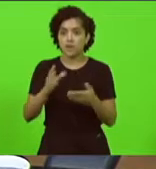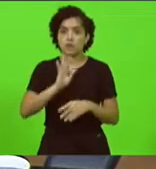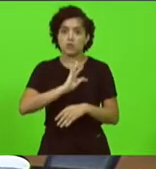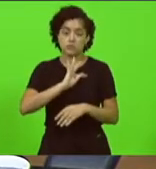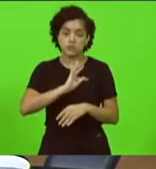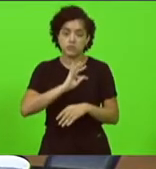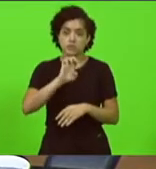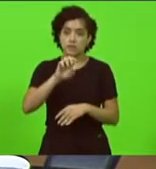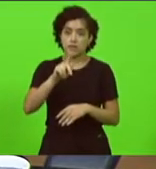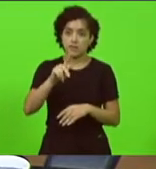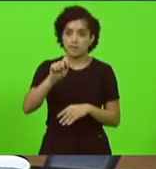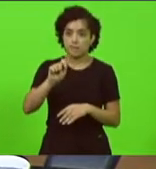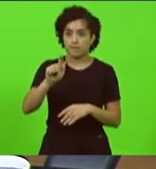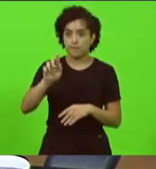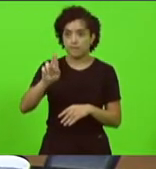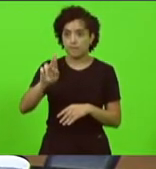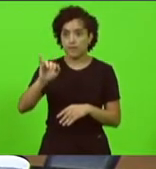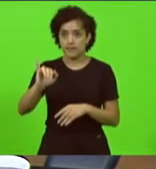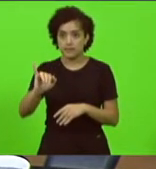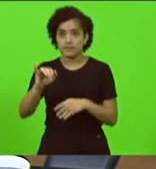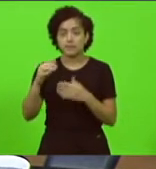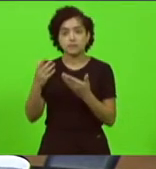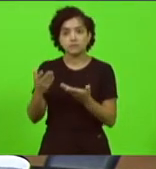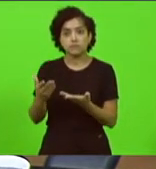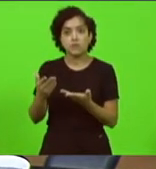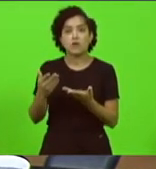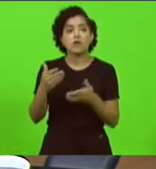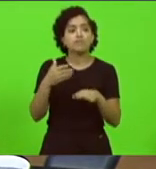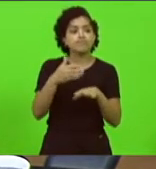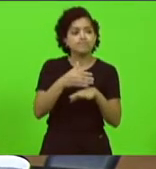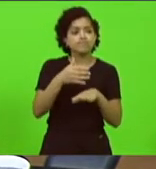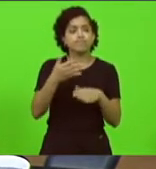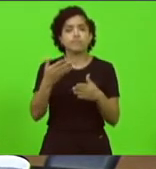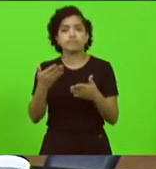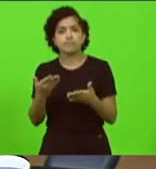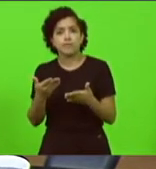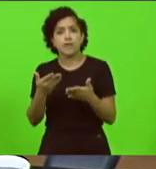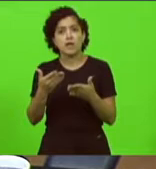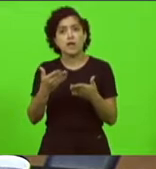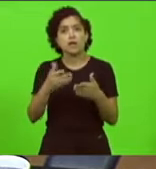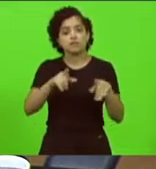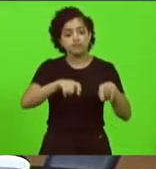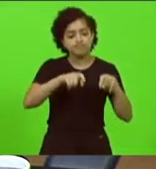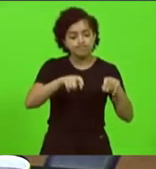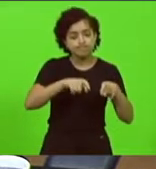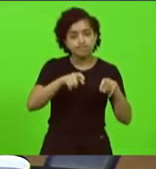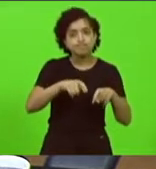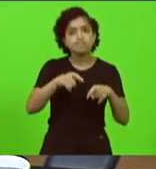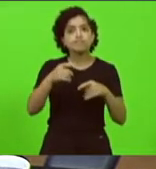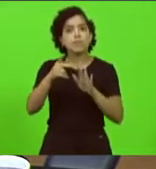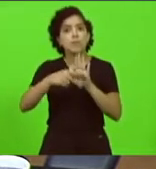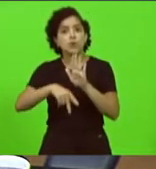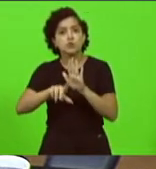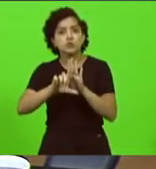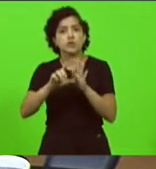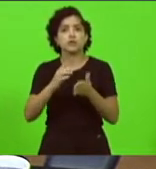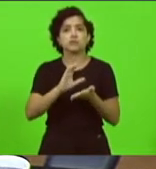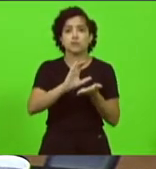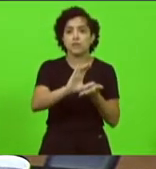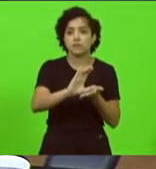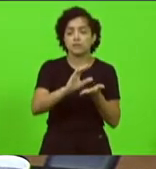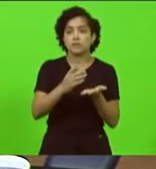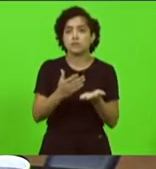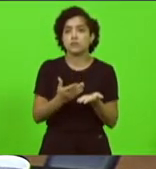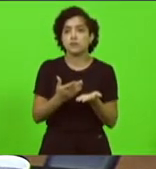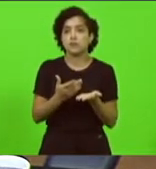IPAGRE são muito ágeis ligam atrás dos produtores fazem os projetos em caminho e tem muito recurso liberado mas tem